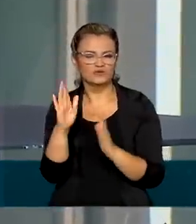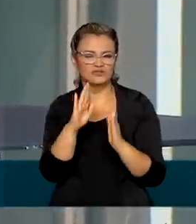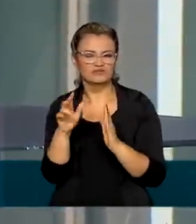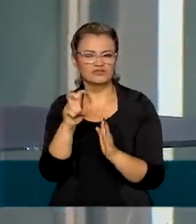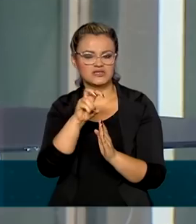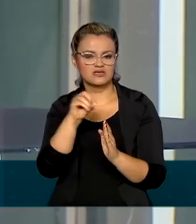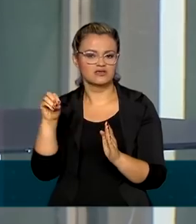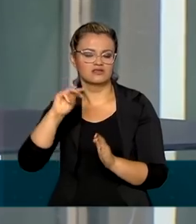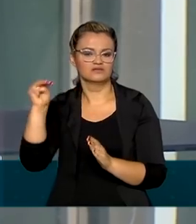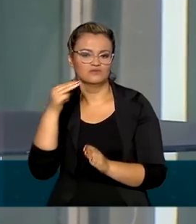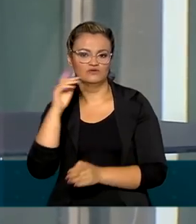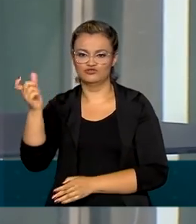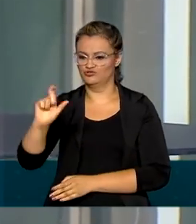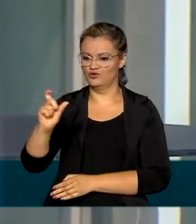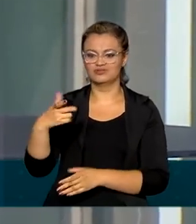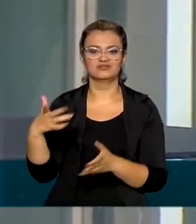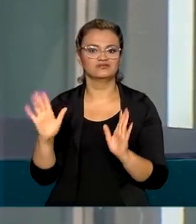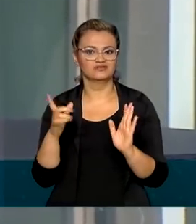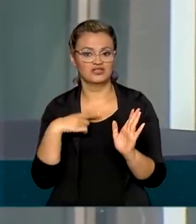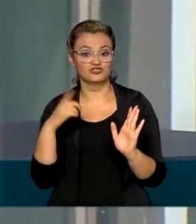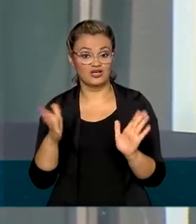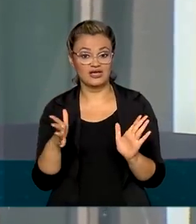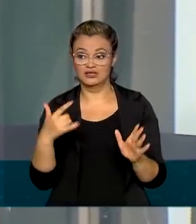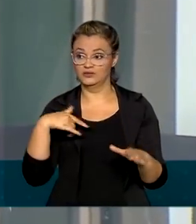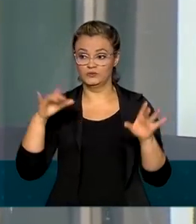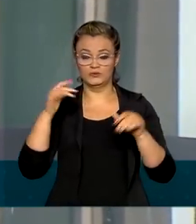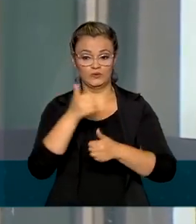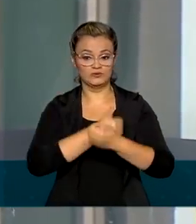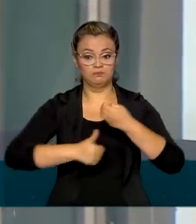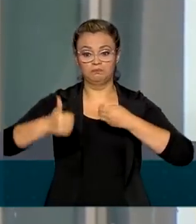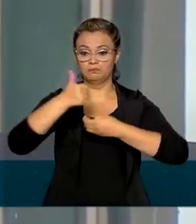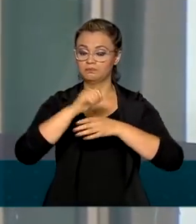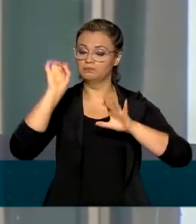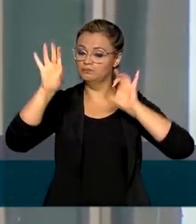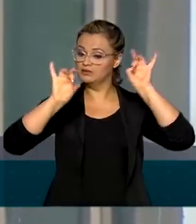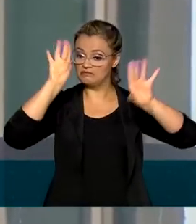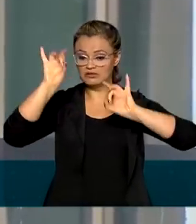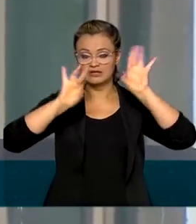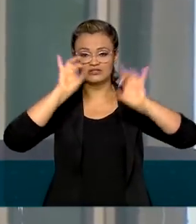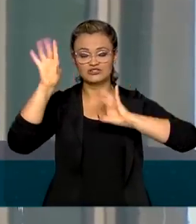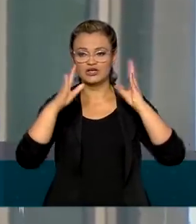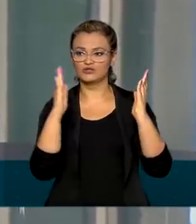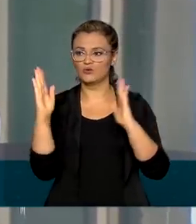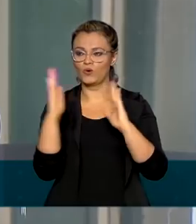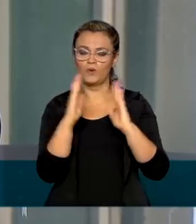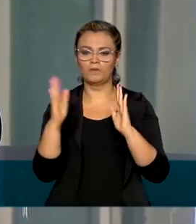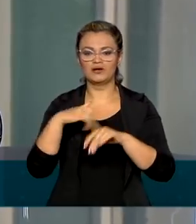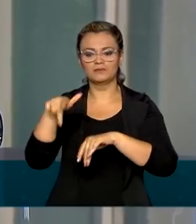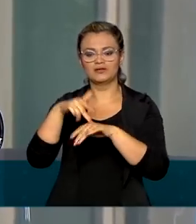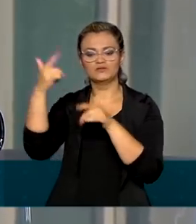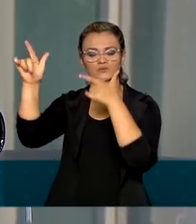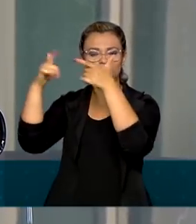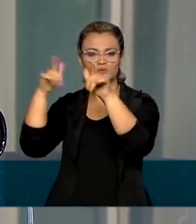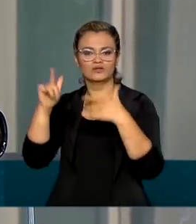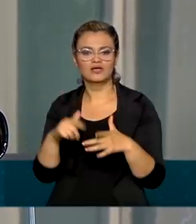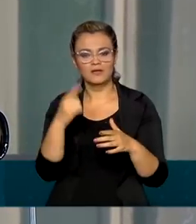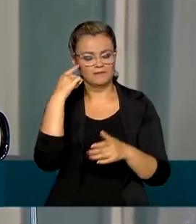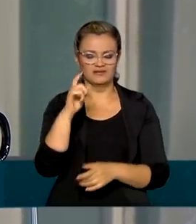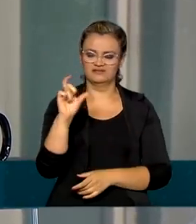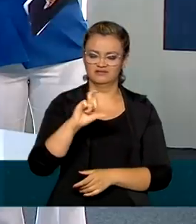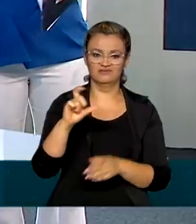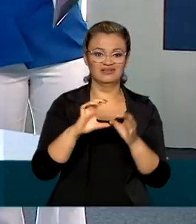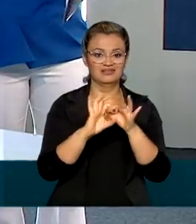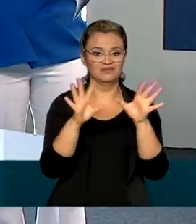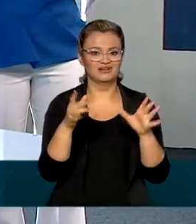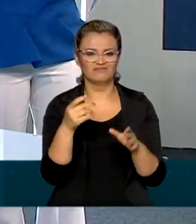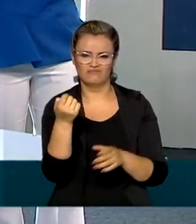de doses. Então nós estamos numa situação privilegiada em termos da situação de disponibilidade de vacina